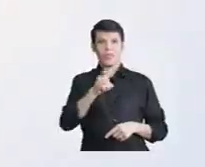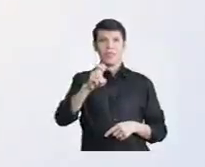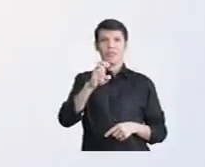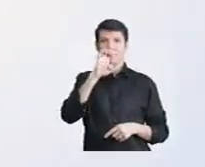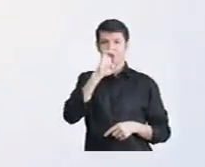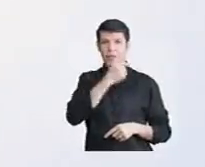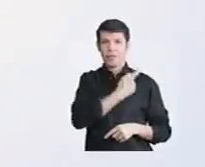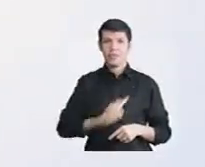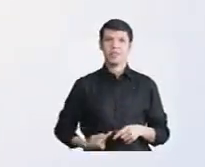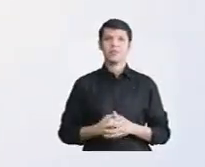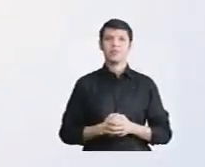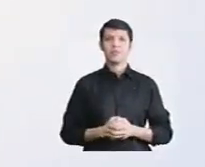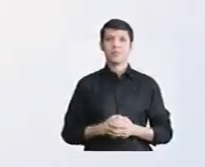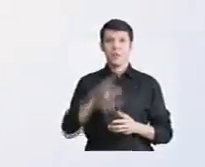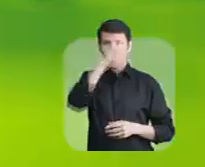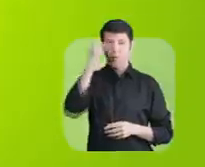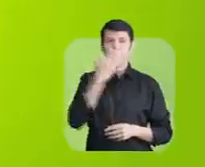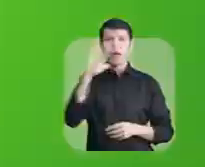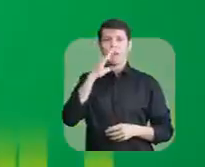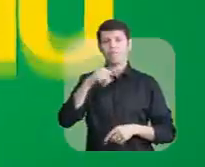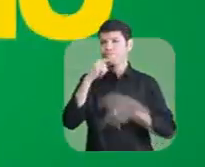Vote Eduardo 15